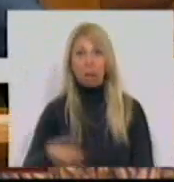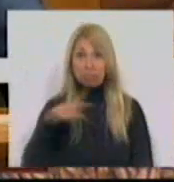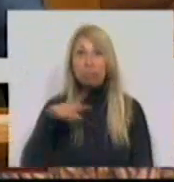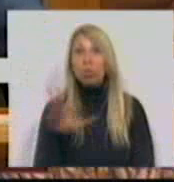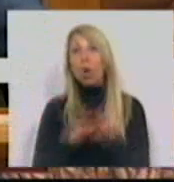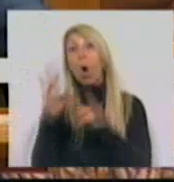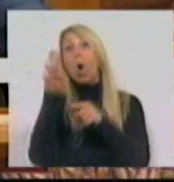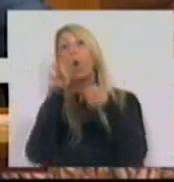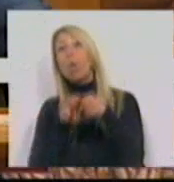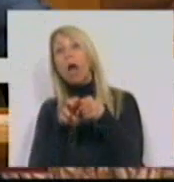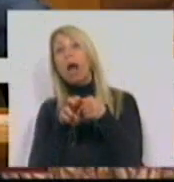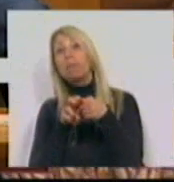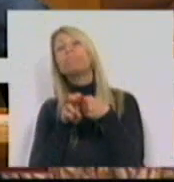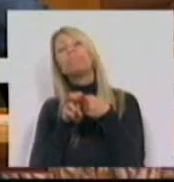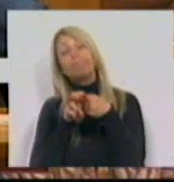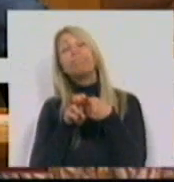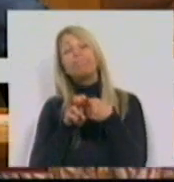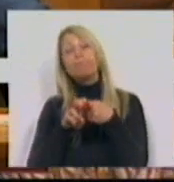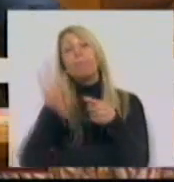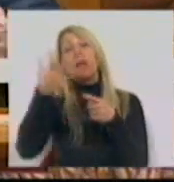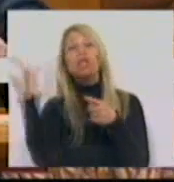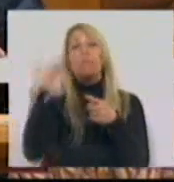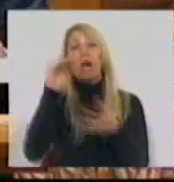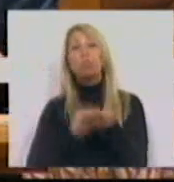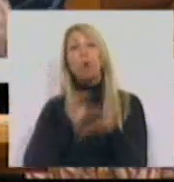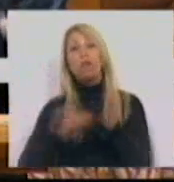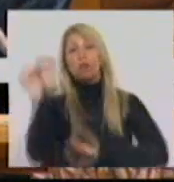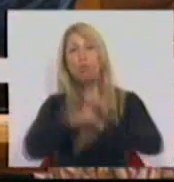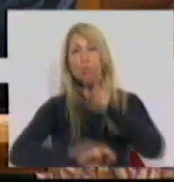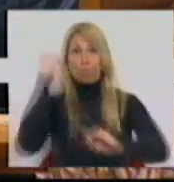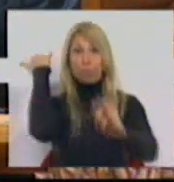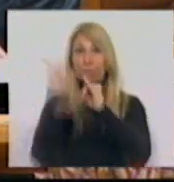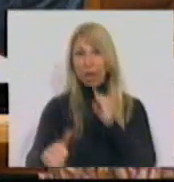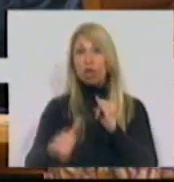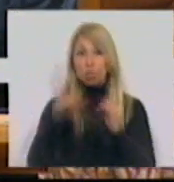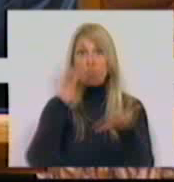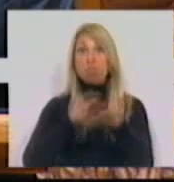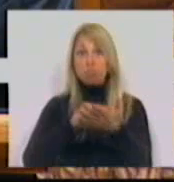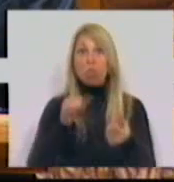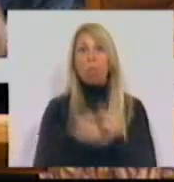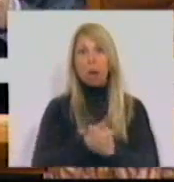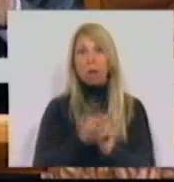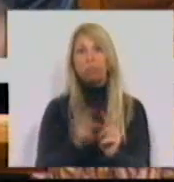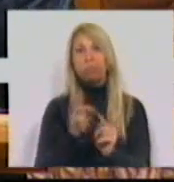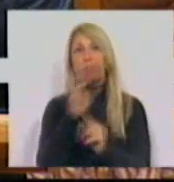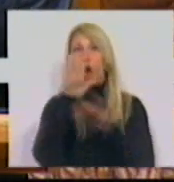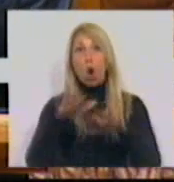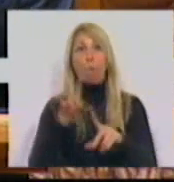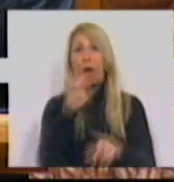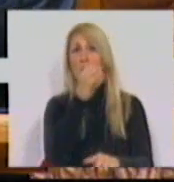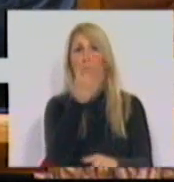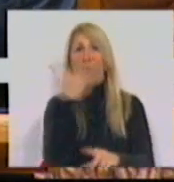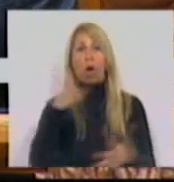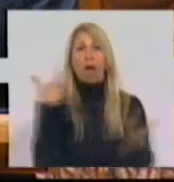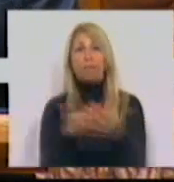ranking dos países mais pobres da Europa. O risco de pobreza não para de aumentar desde 2011. Estamos a divergir